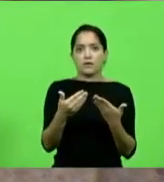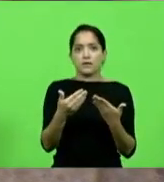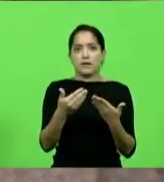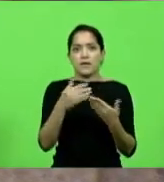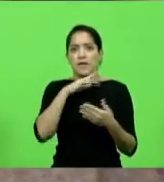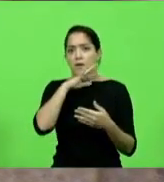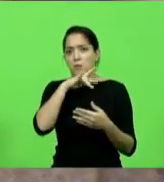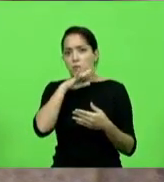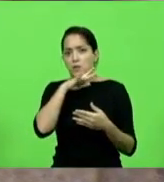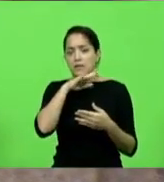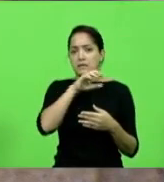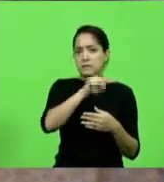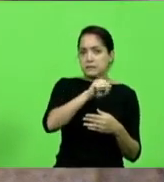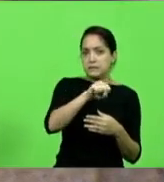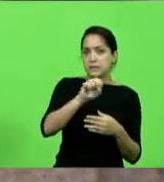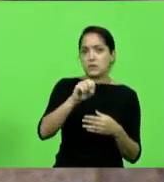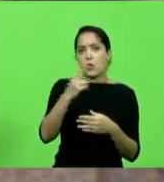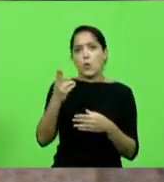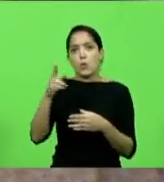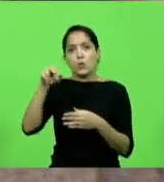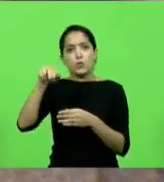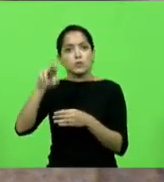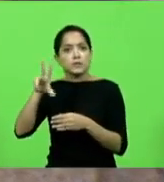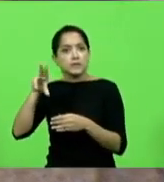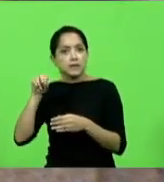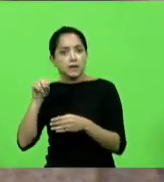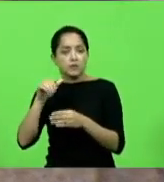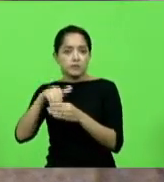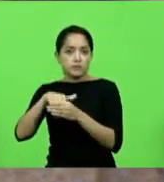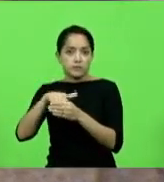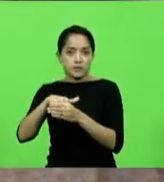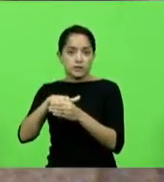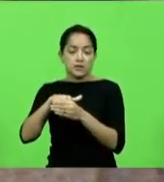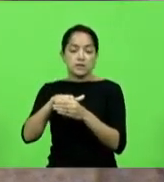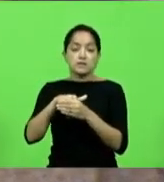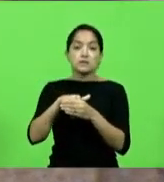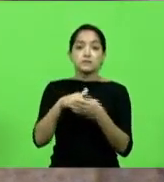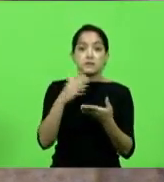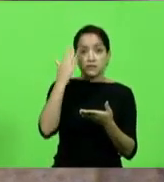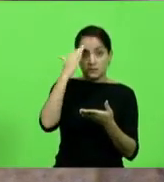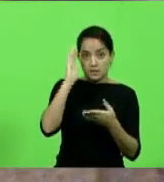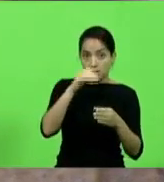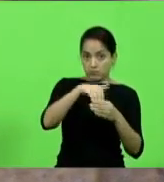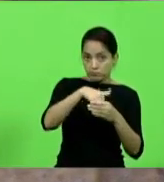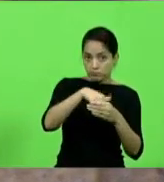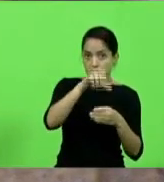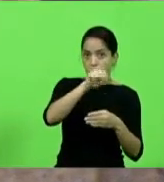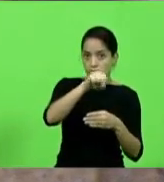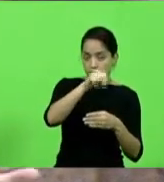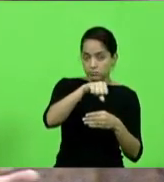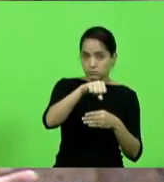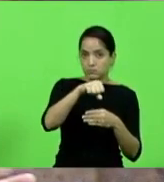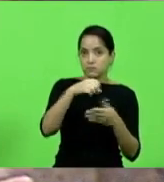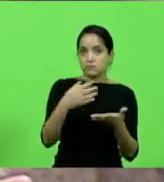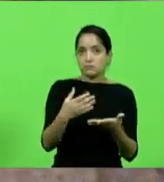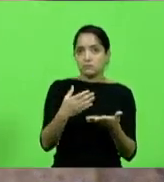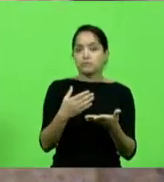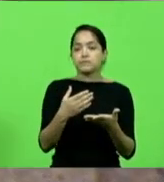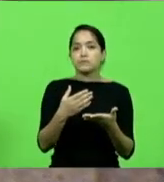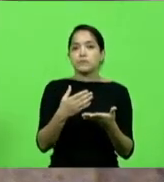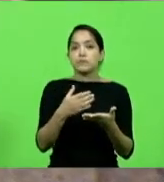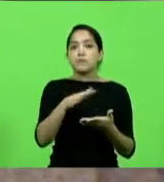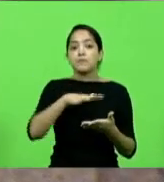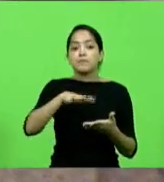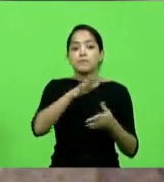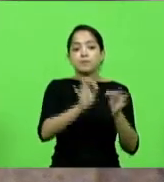ou por votar não. Aqueles que têm o entendimento pelo voto sim estão inclinados pelo ponto de vista jurídico